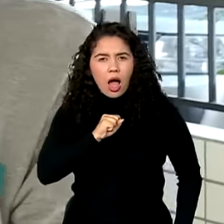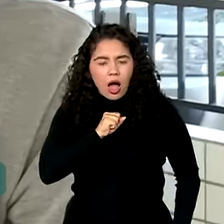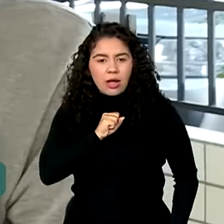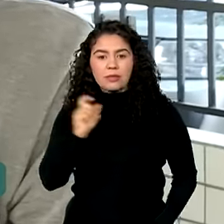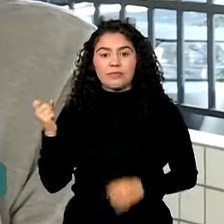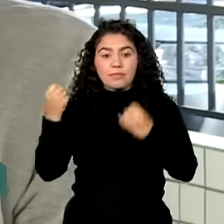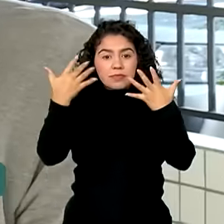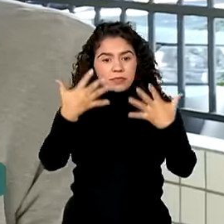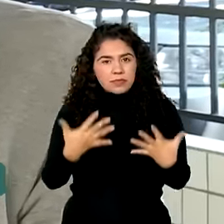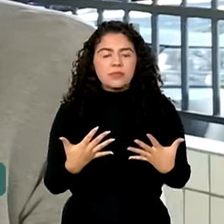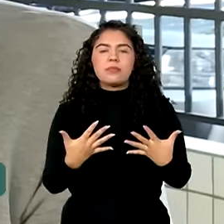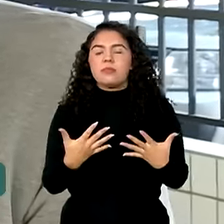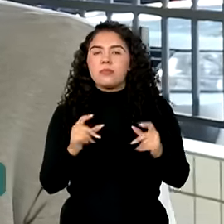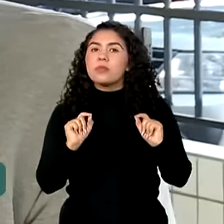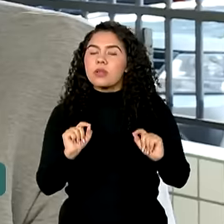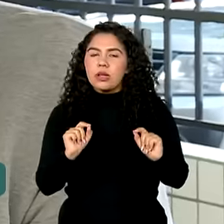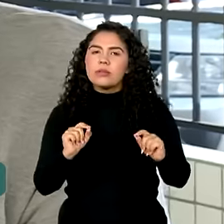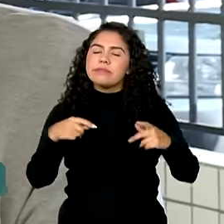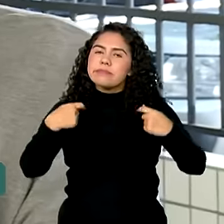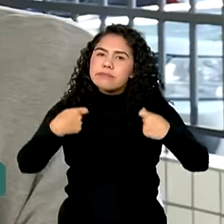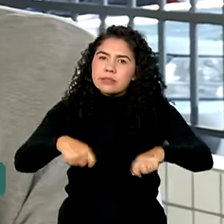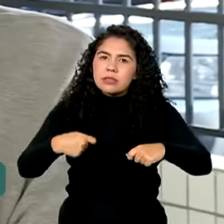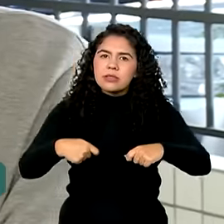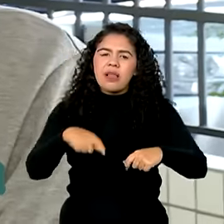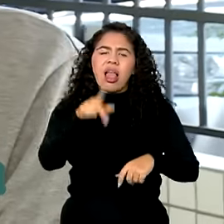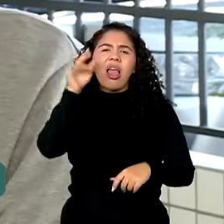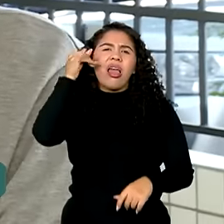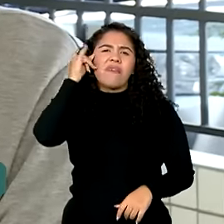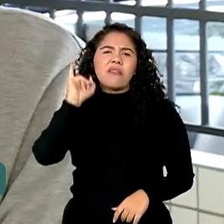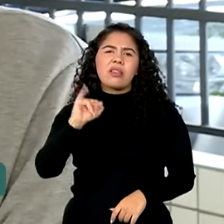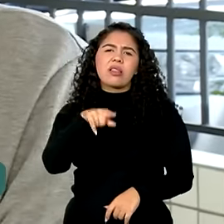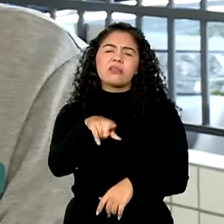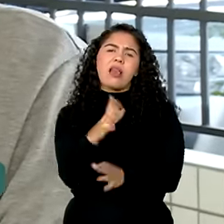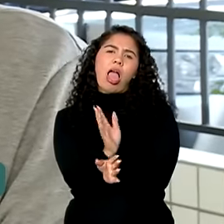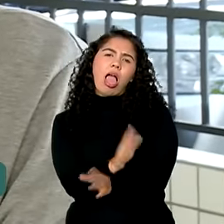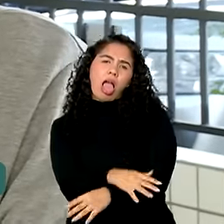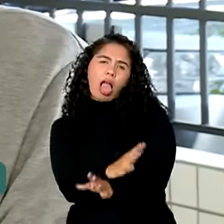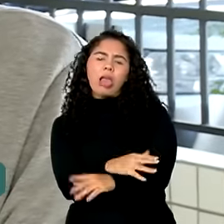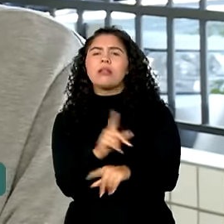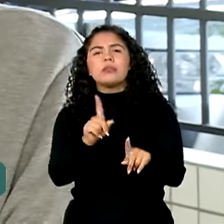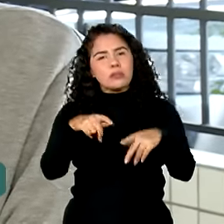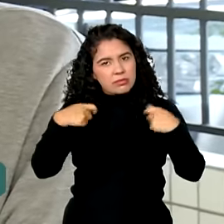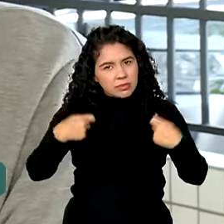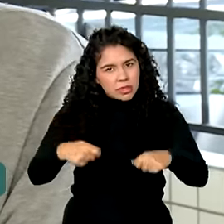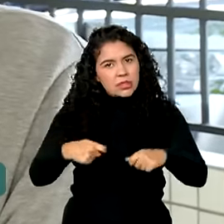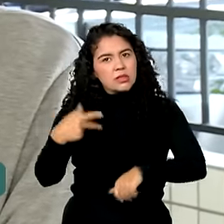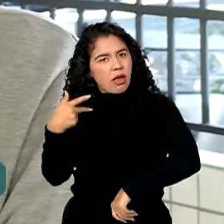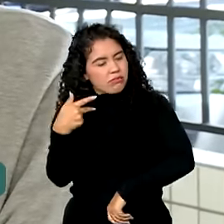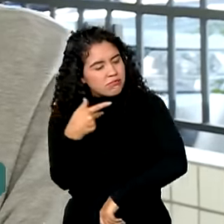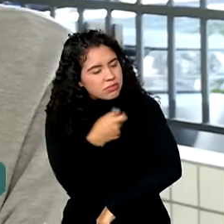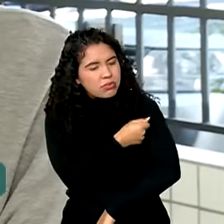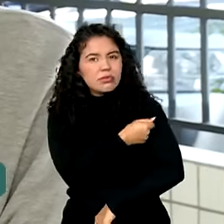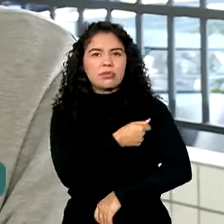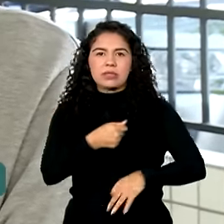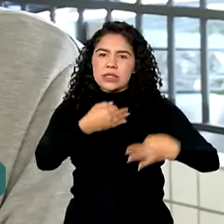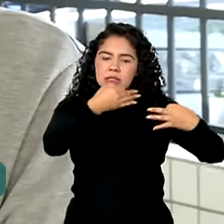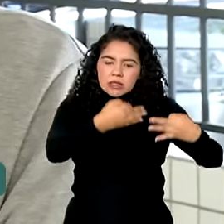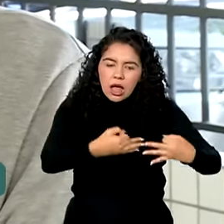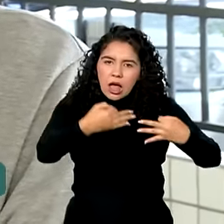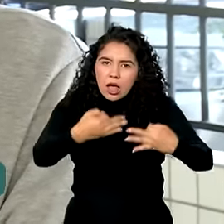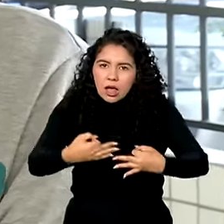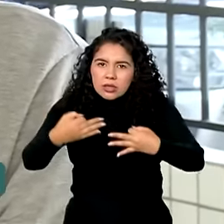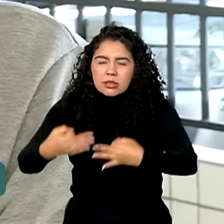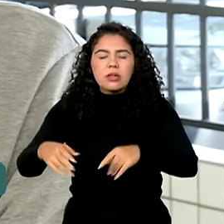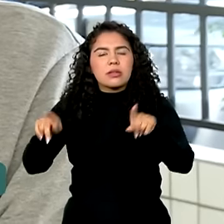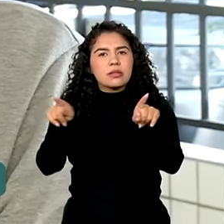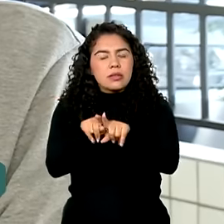relaxe de tomar as vacinas na época certa, observando